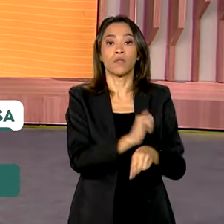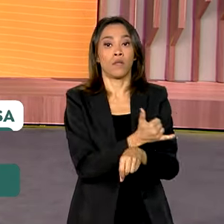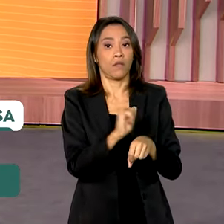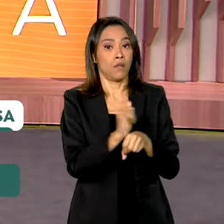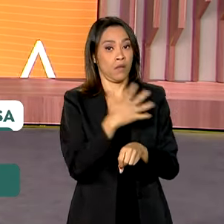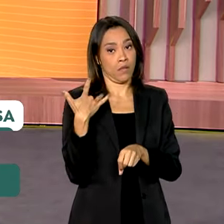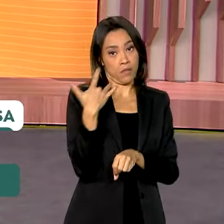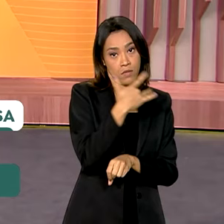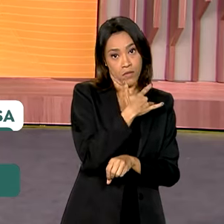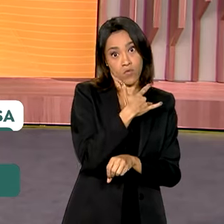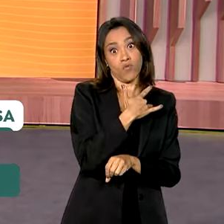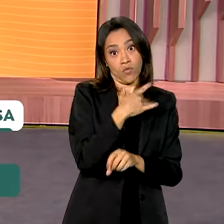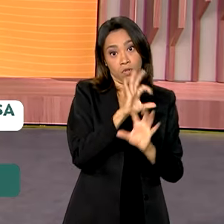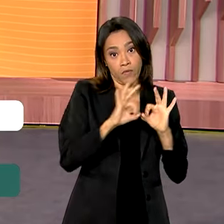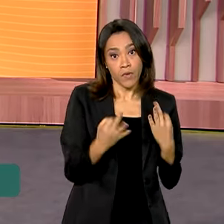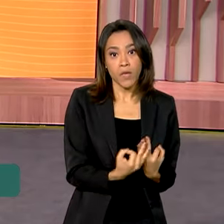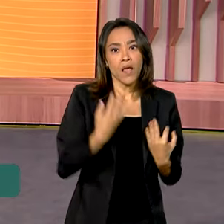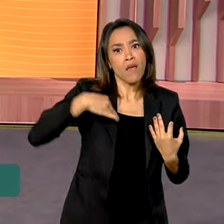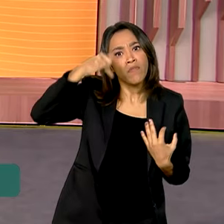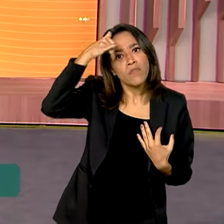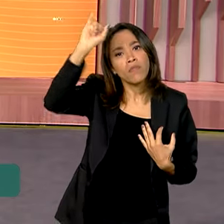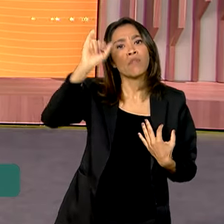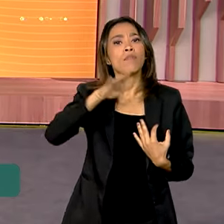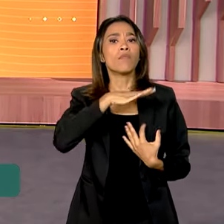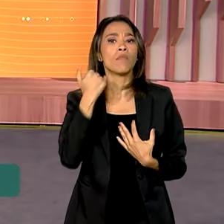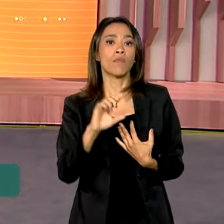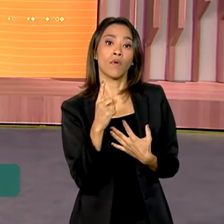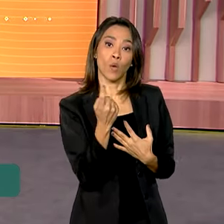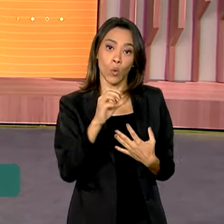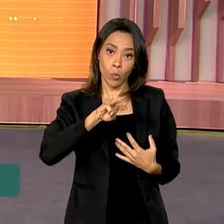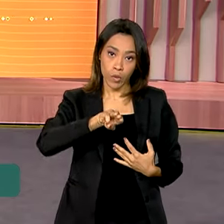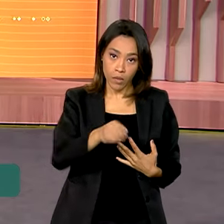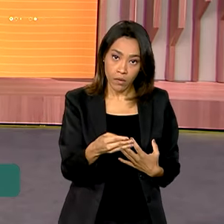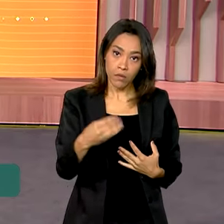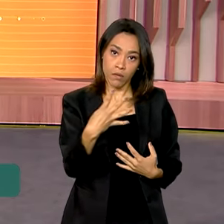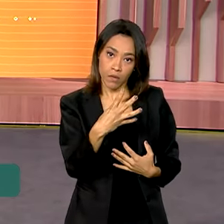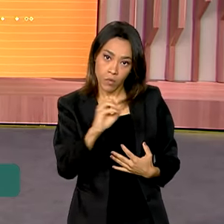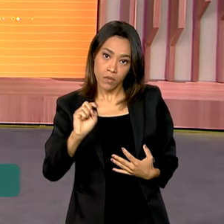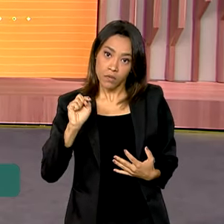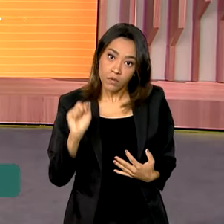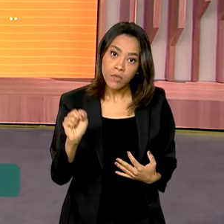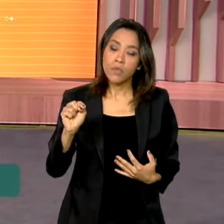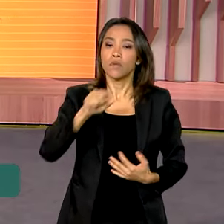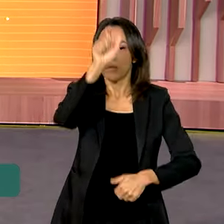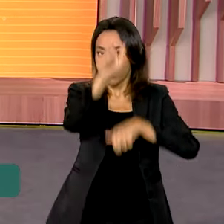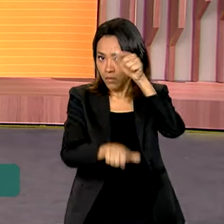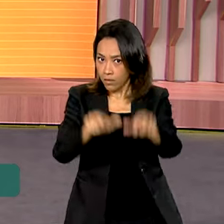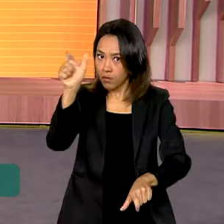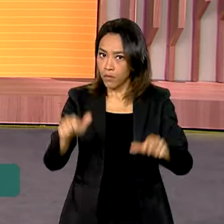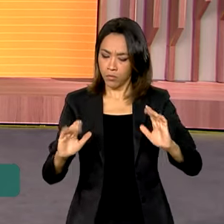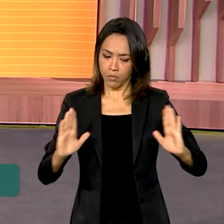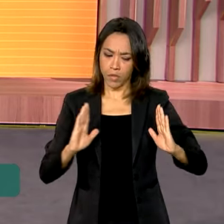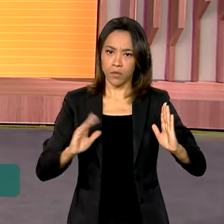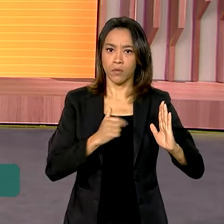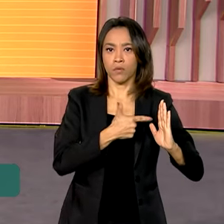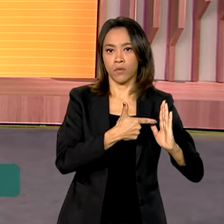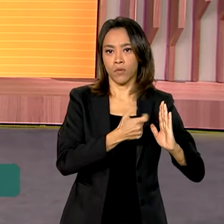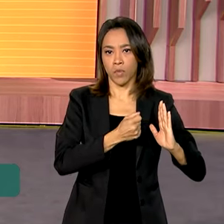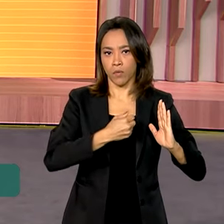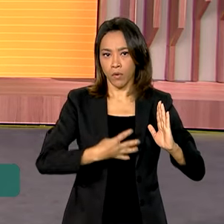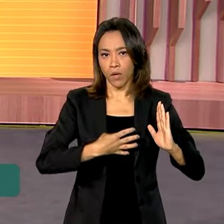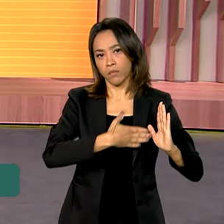família, evitaram juntos a morte de 1 milhão e 400 mil brasileiros entre 2004 e